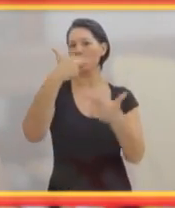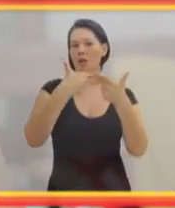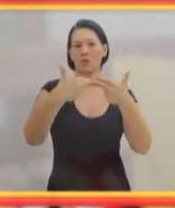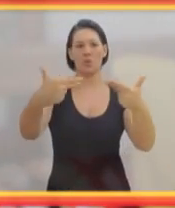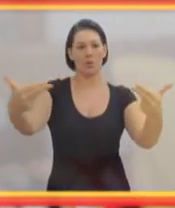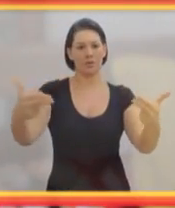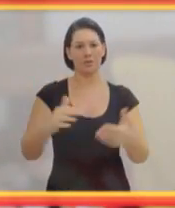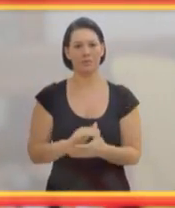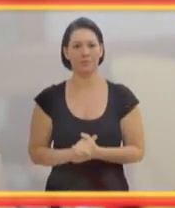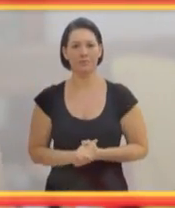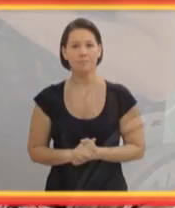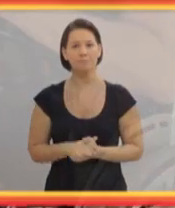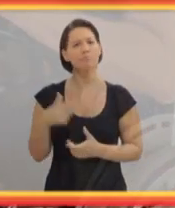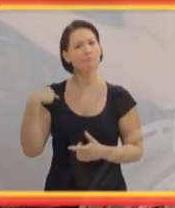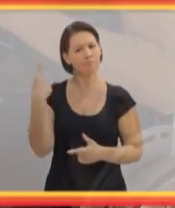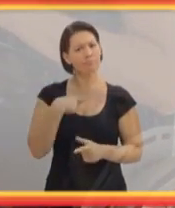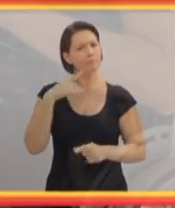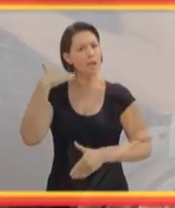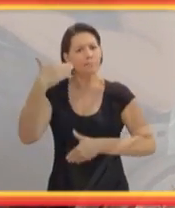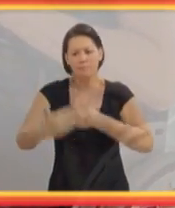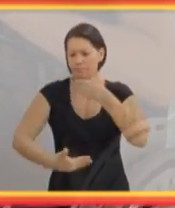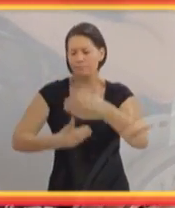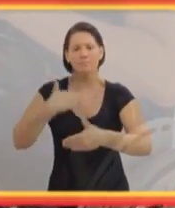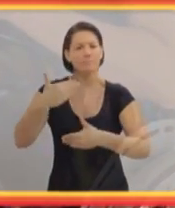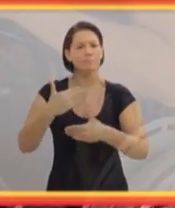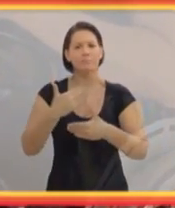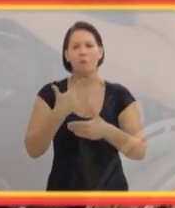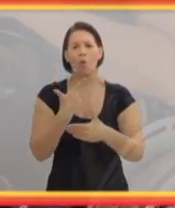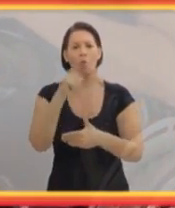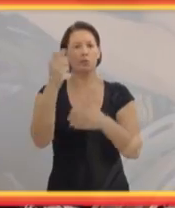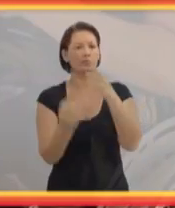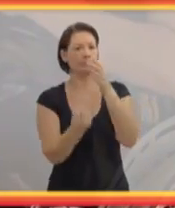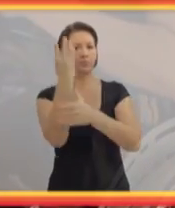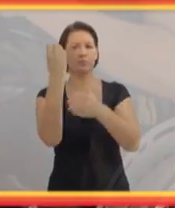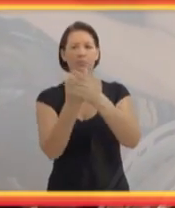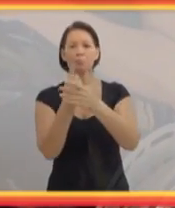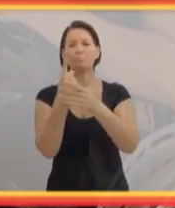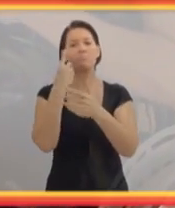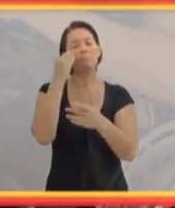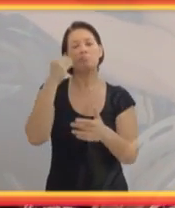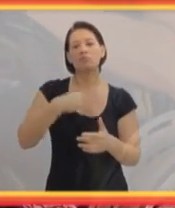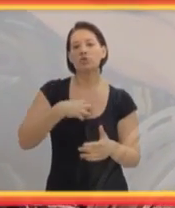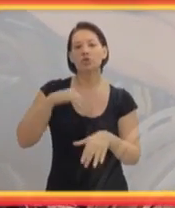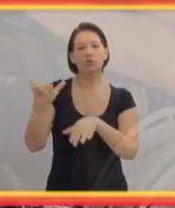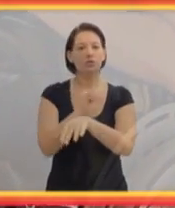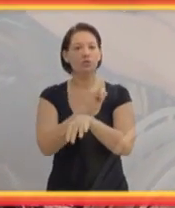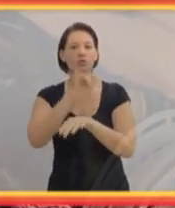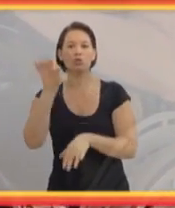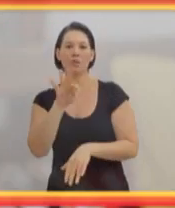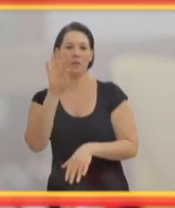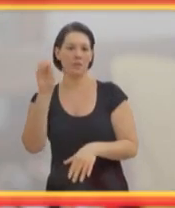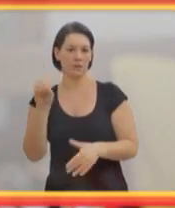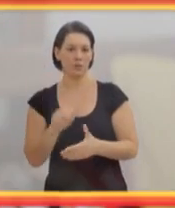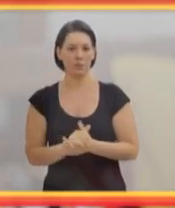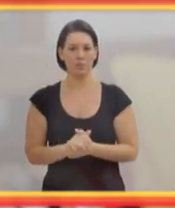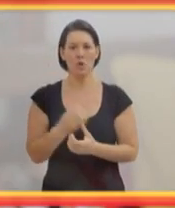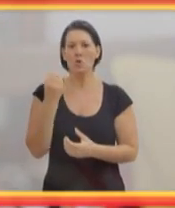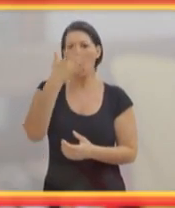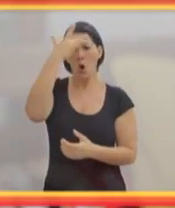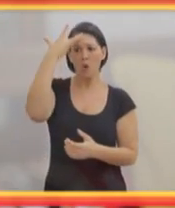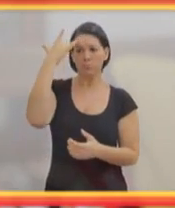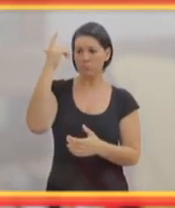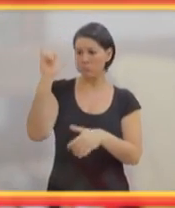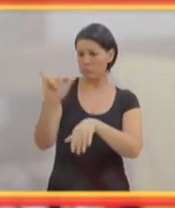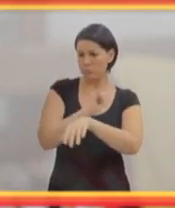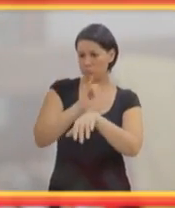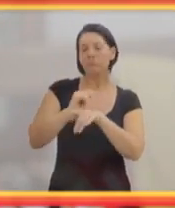coisa. A gente sempre desenvolve outras maneiras de se virar. Você se vira, você vê como você se